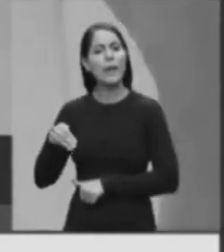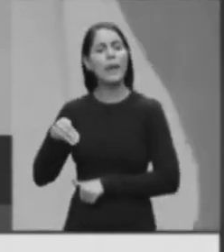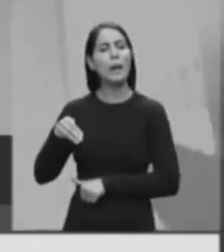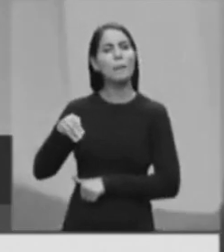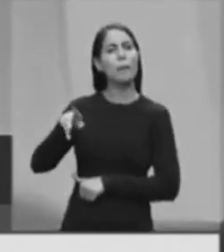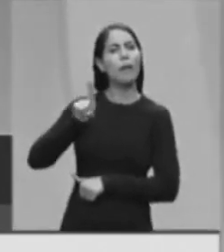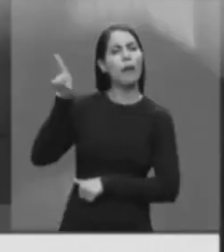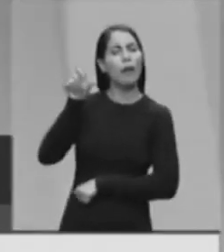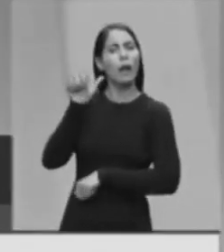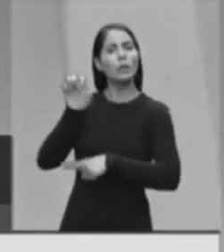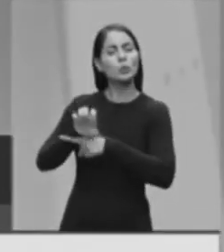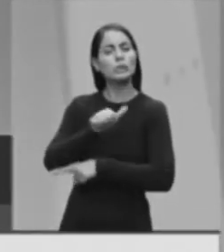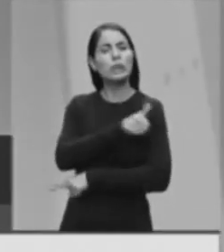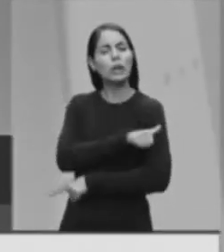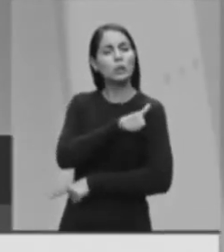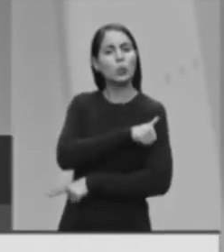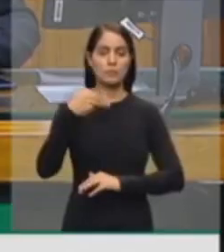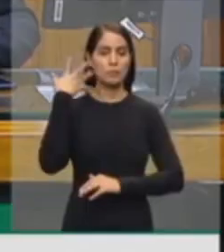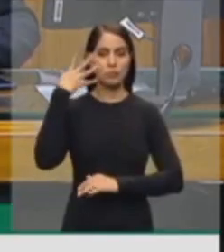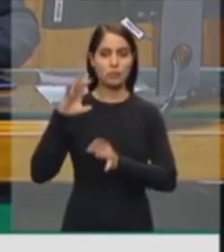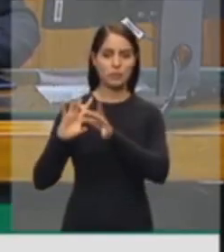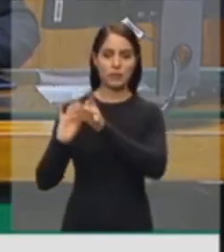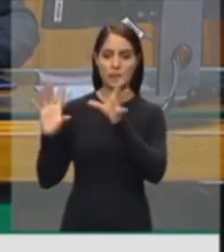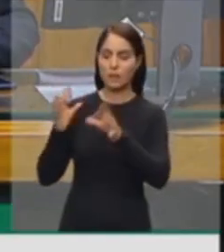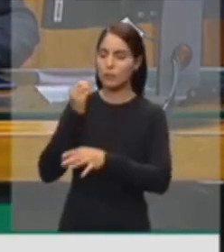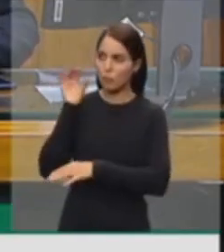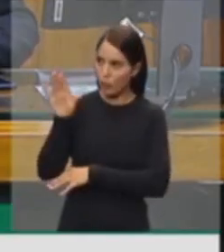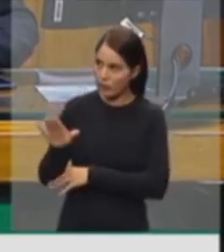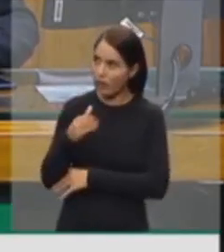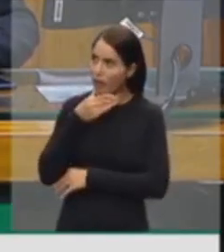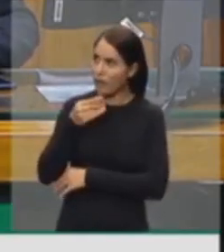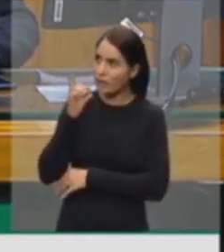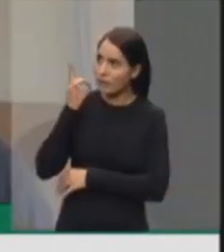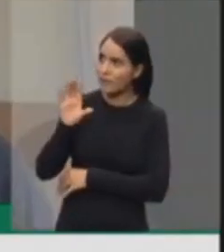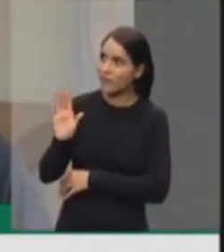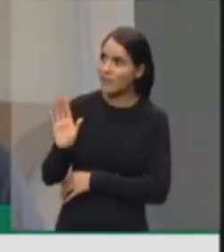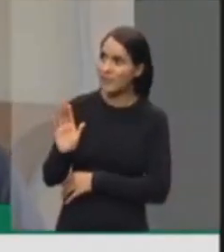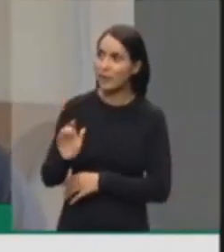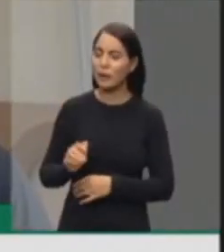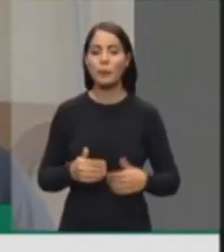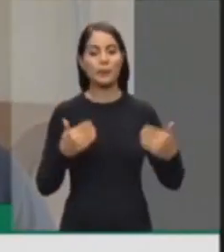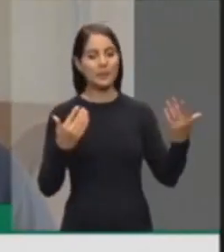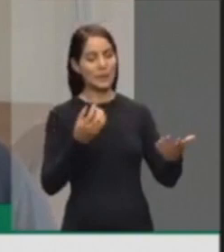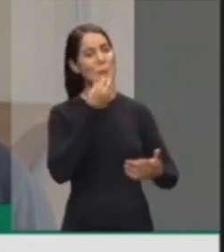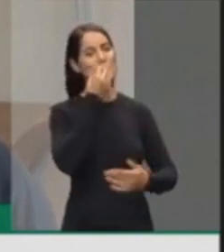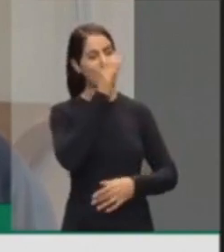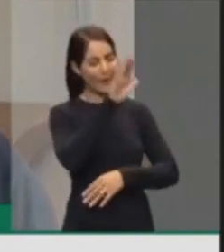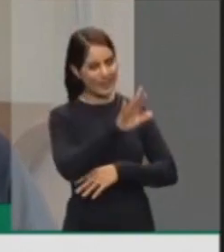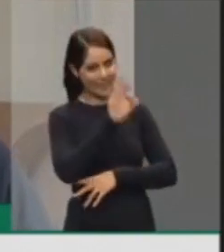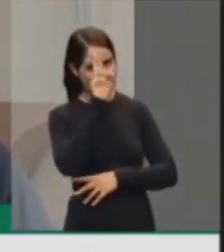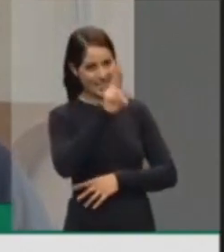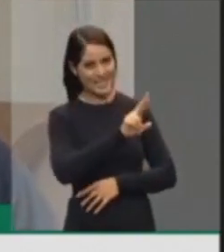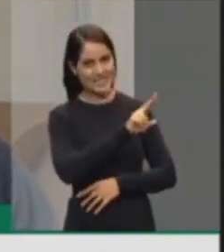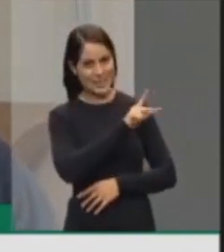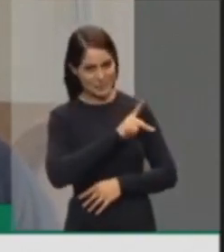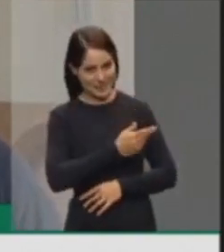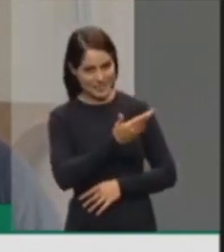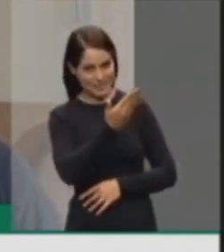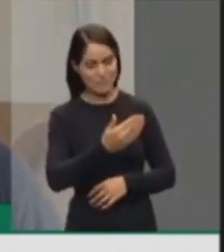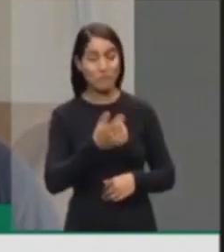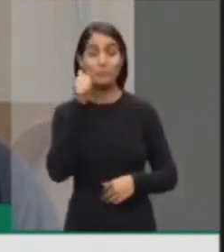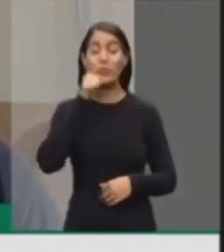enfrentamento com os bandidos. Boa tarde, senhor presidente, senhores deputados. Senhor presidente,